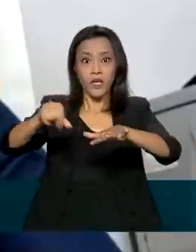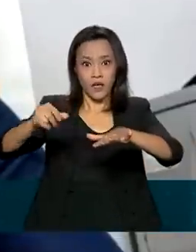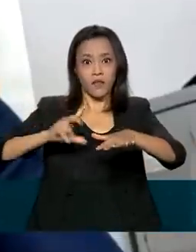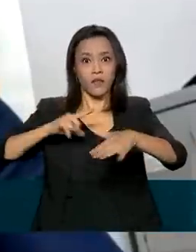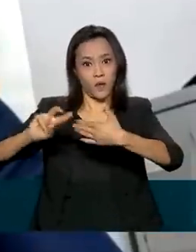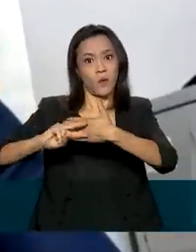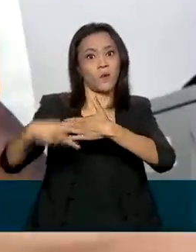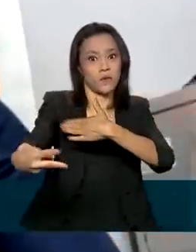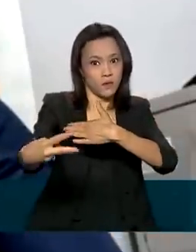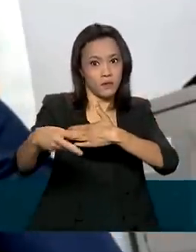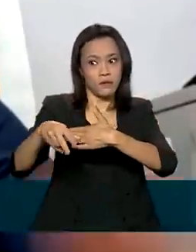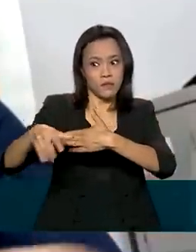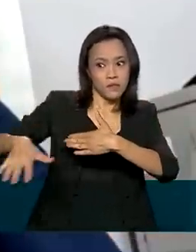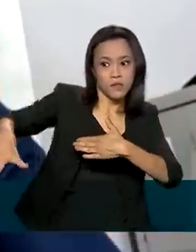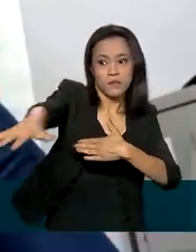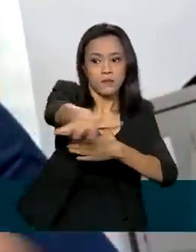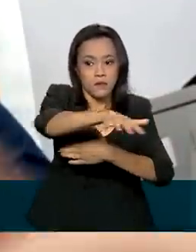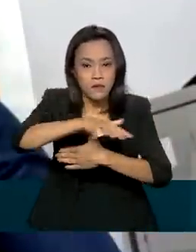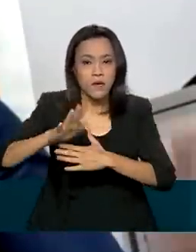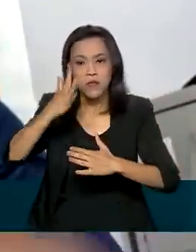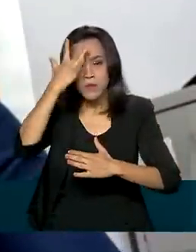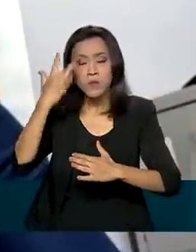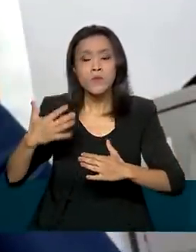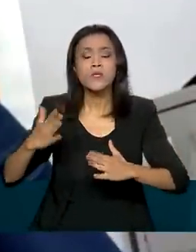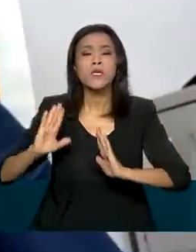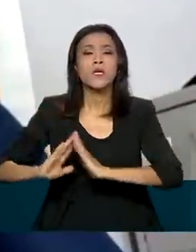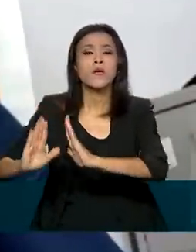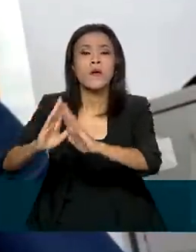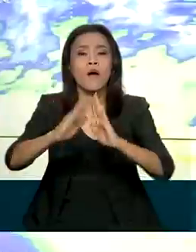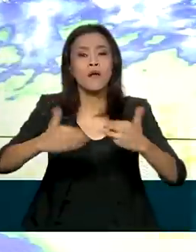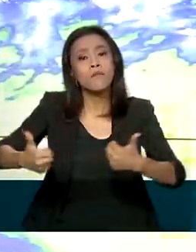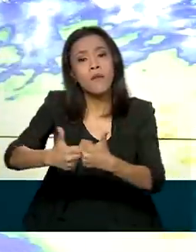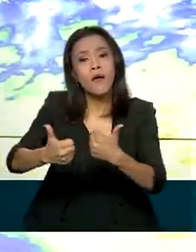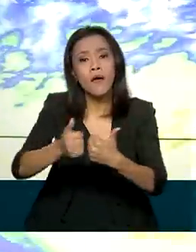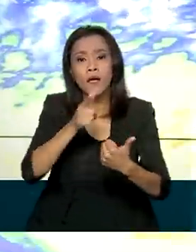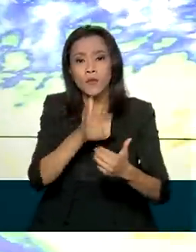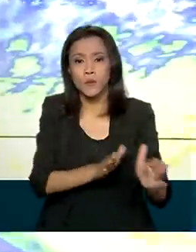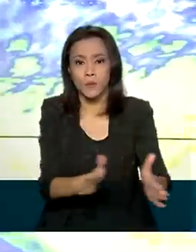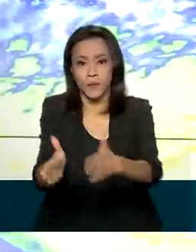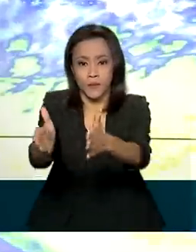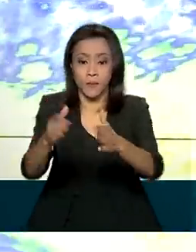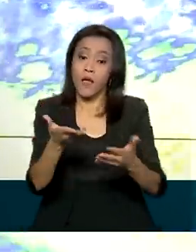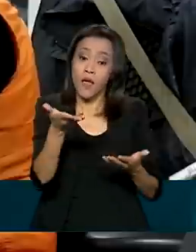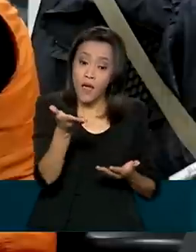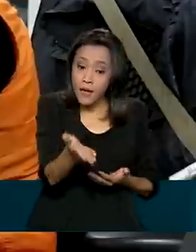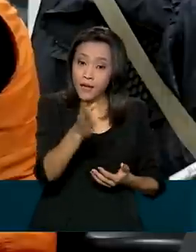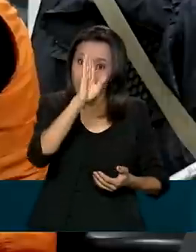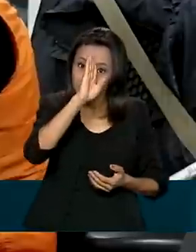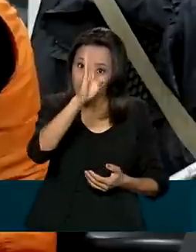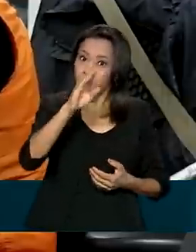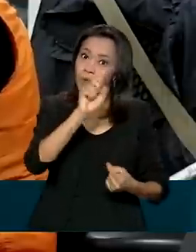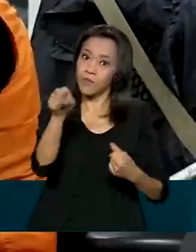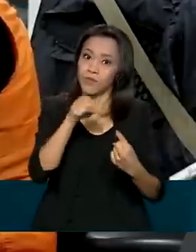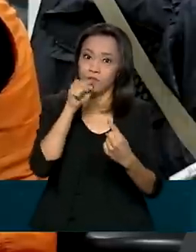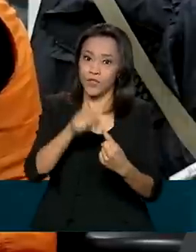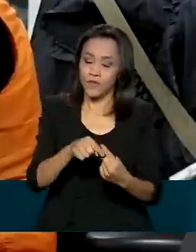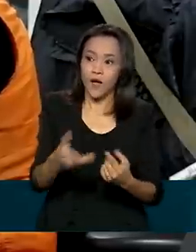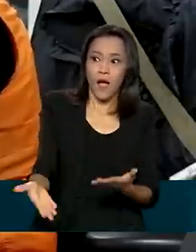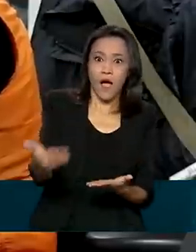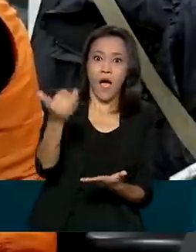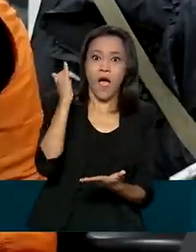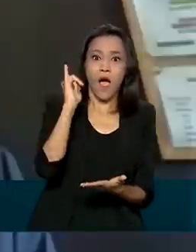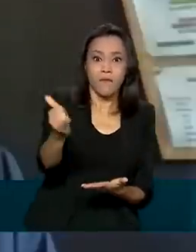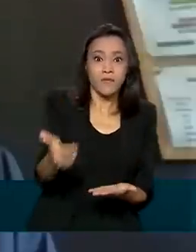já toda aquela população que vive as margens do rio. Esse é o principal objetivo de um alerta precoce de